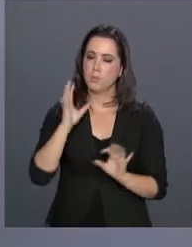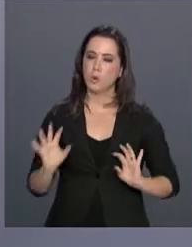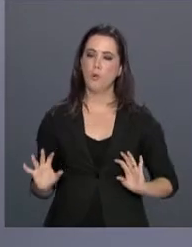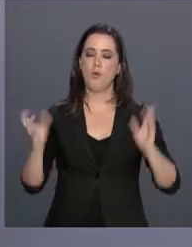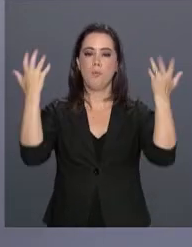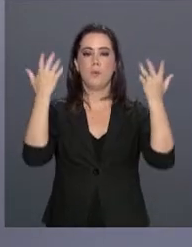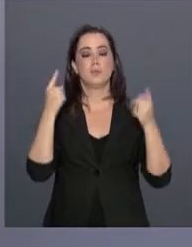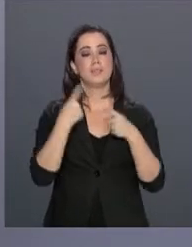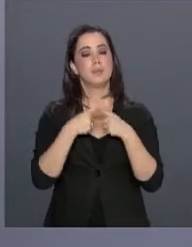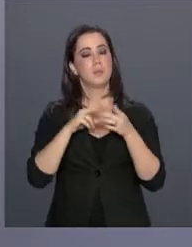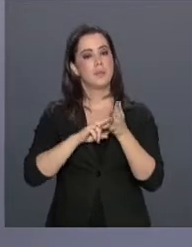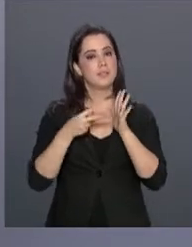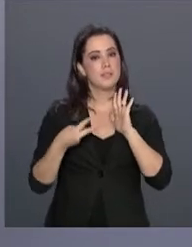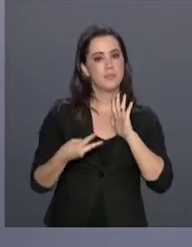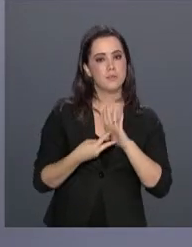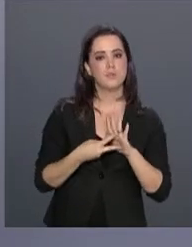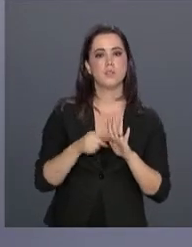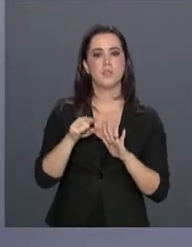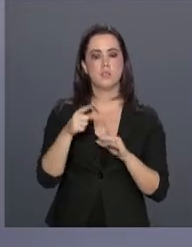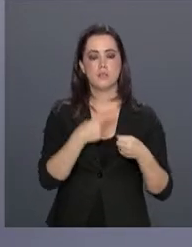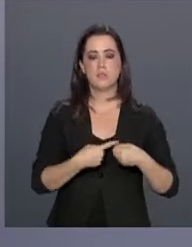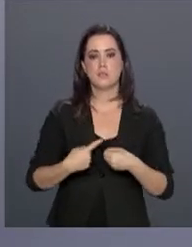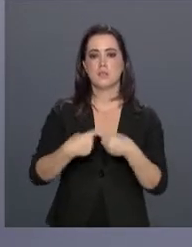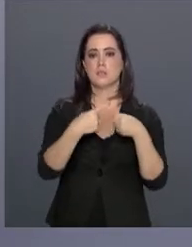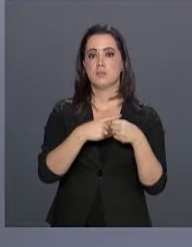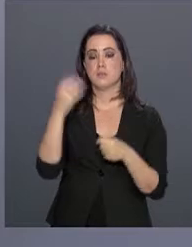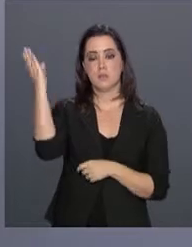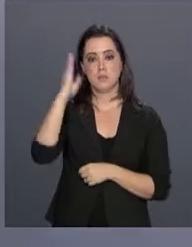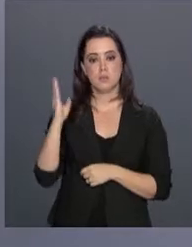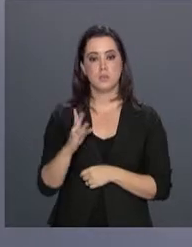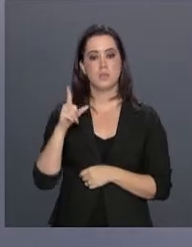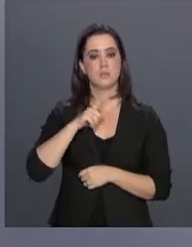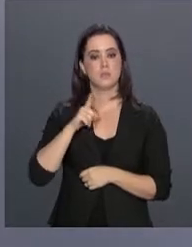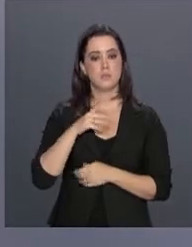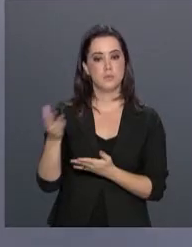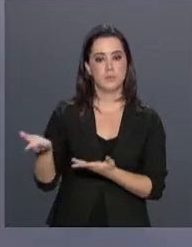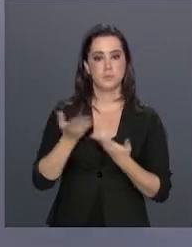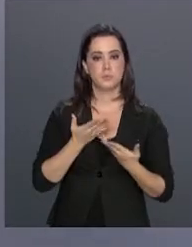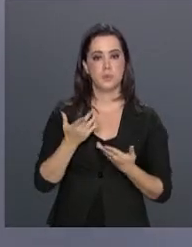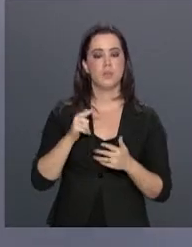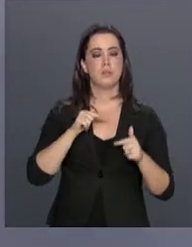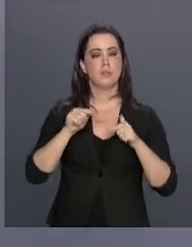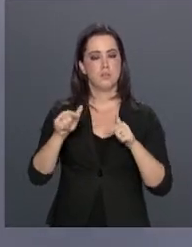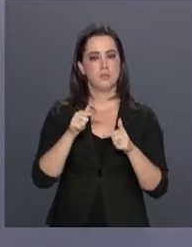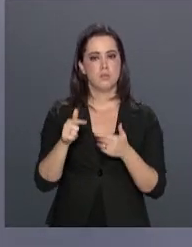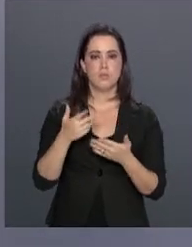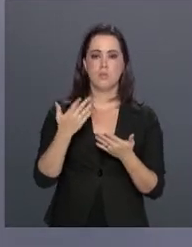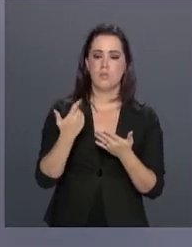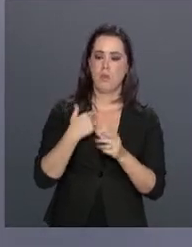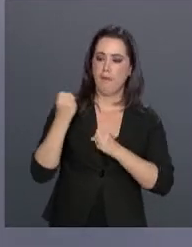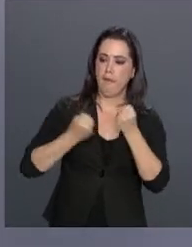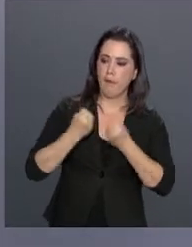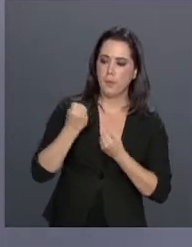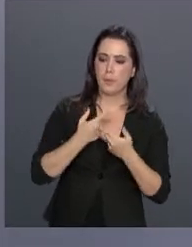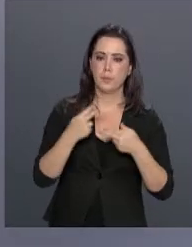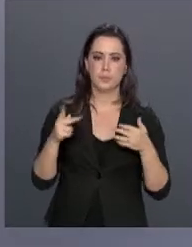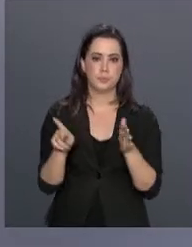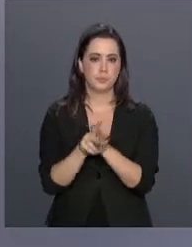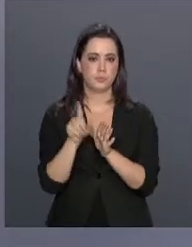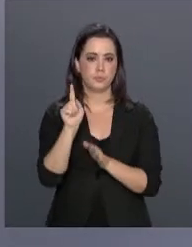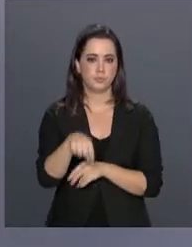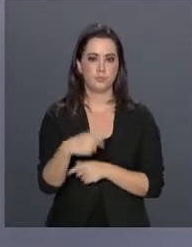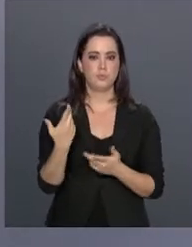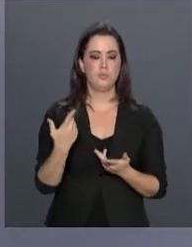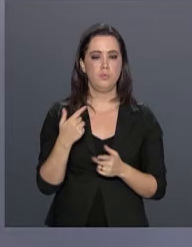porque significa que os municípios brasileiros estão recebendo material, estão recebendo veículos para